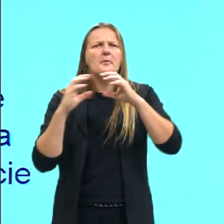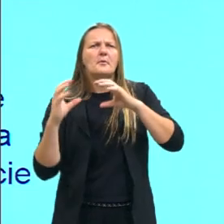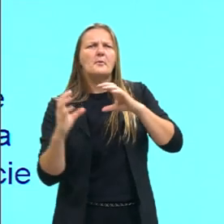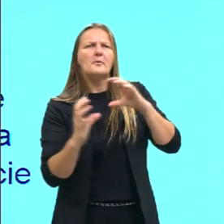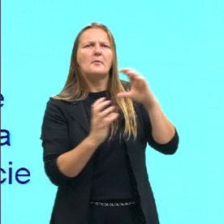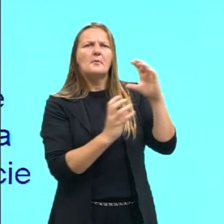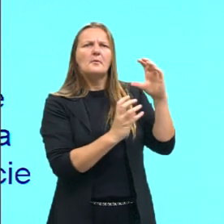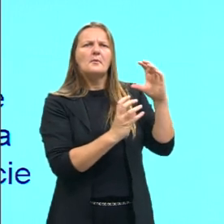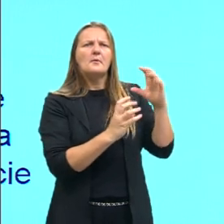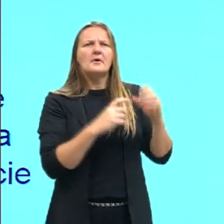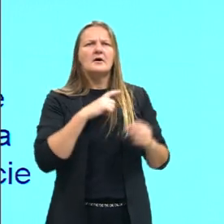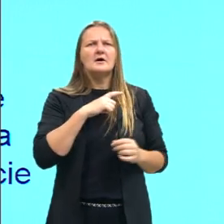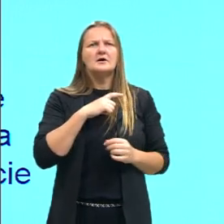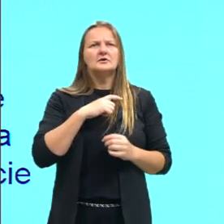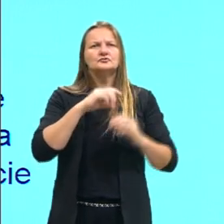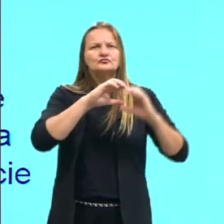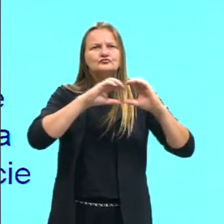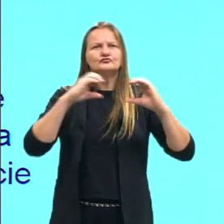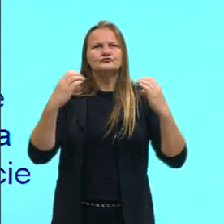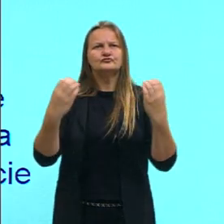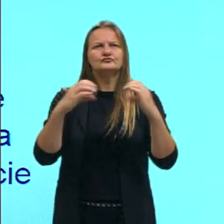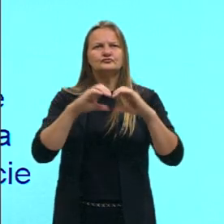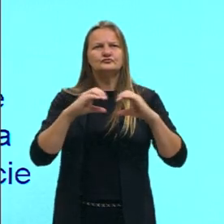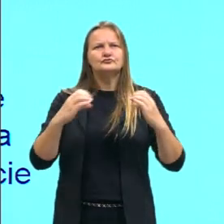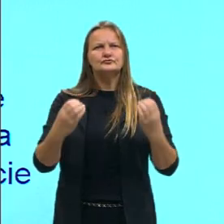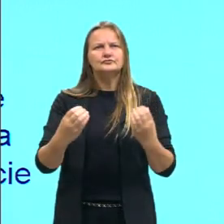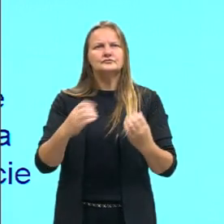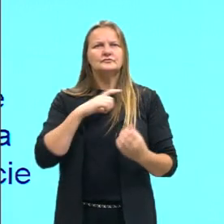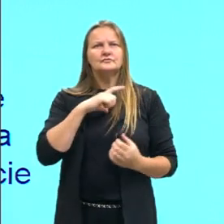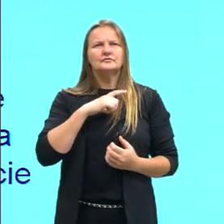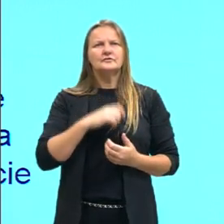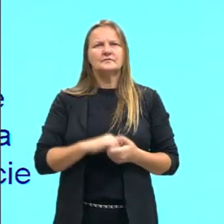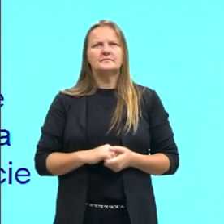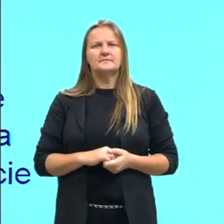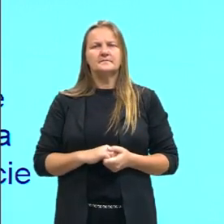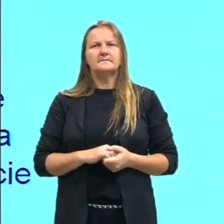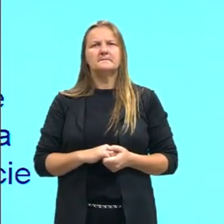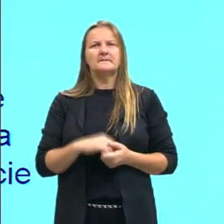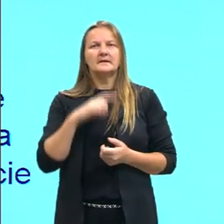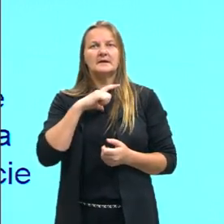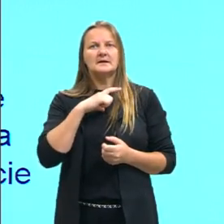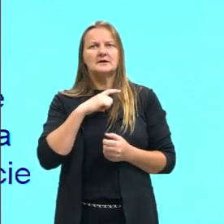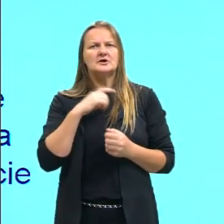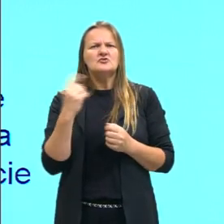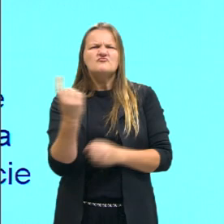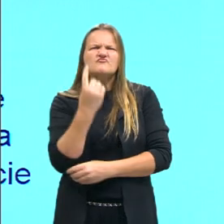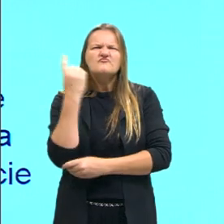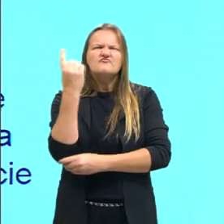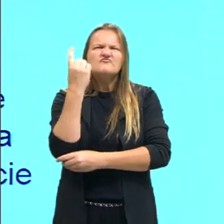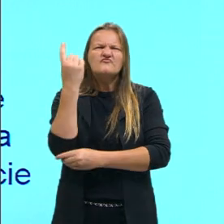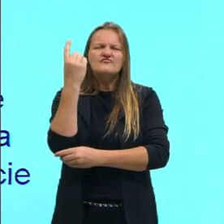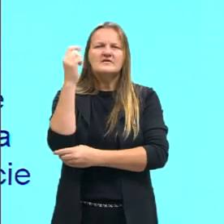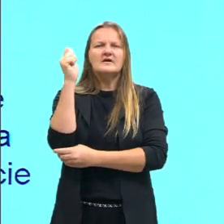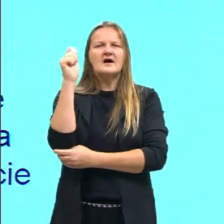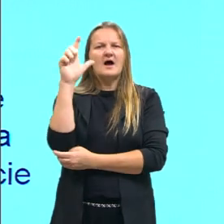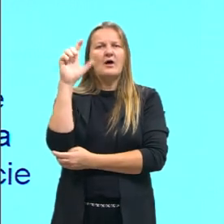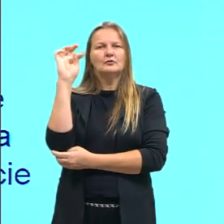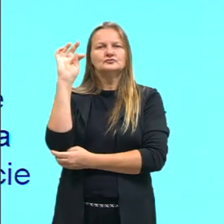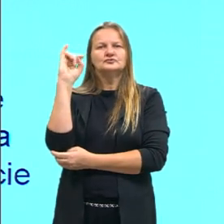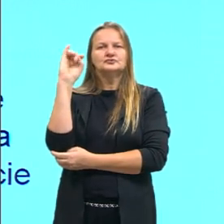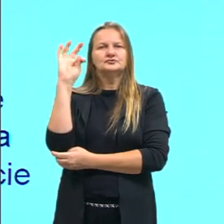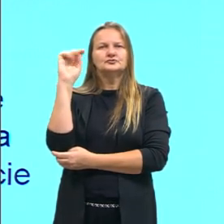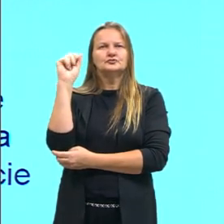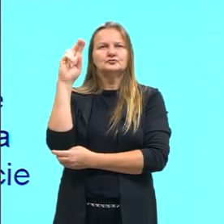pra zona tropical, né, bem em cima do Equador. Quando ela tá em ventos de alta altitude, ela volta e aí